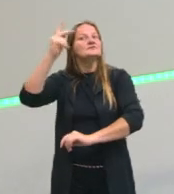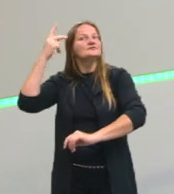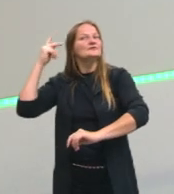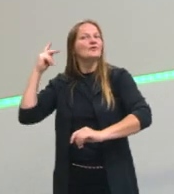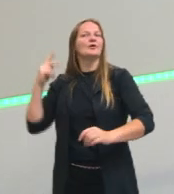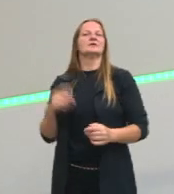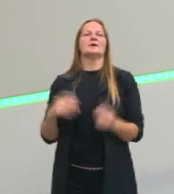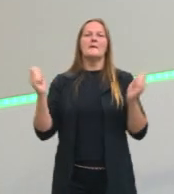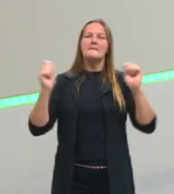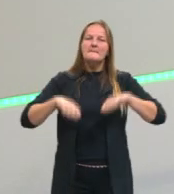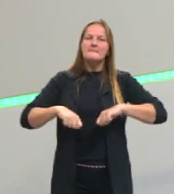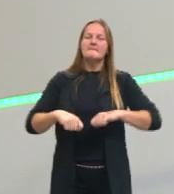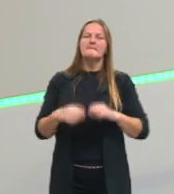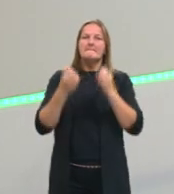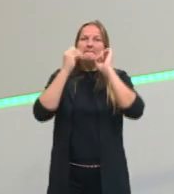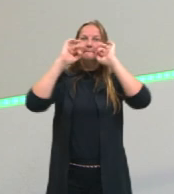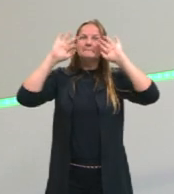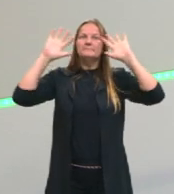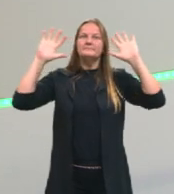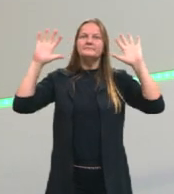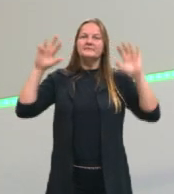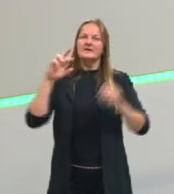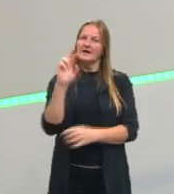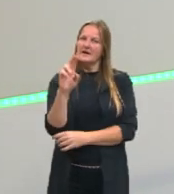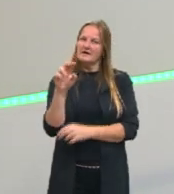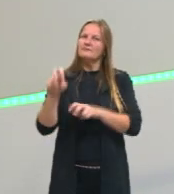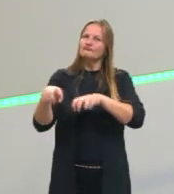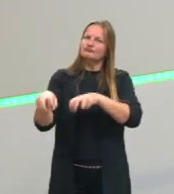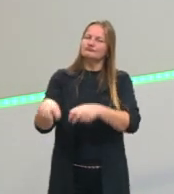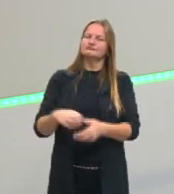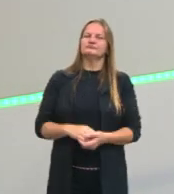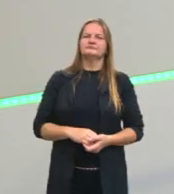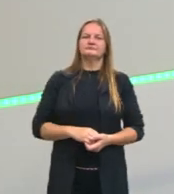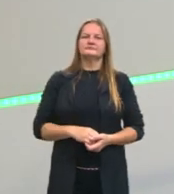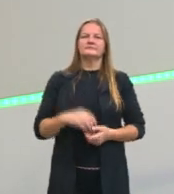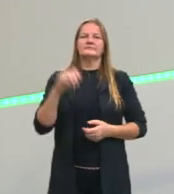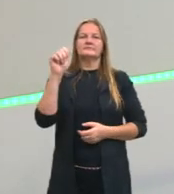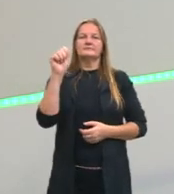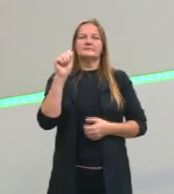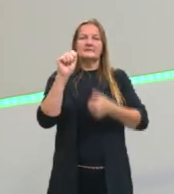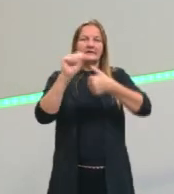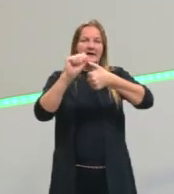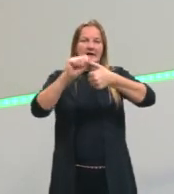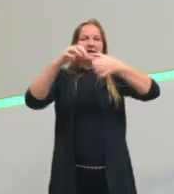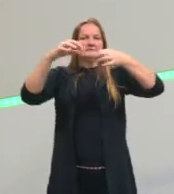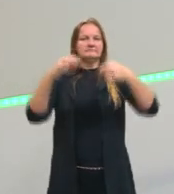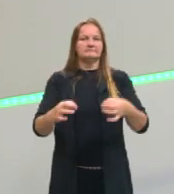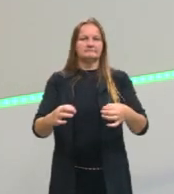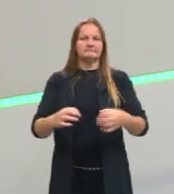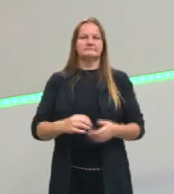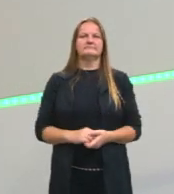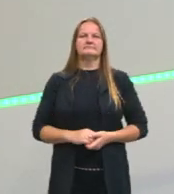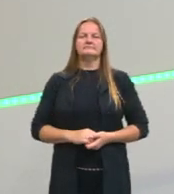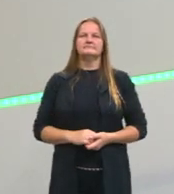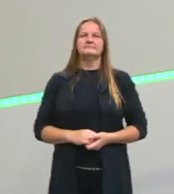para poder compreender esse R caipira. Então, a letra A, nossa alternativa correta.